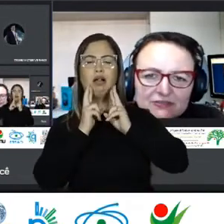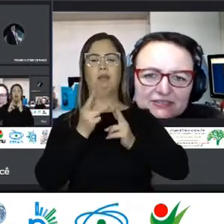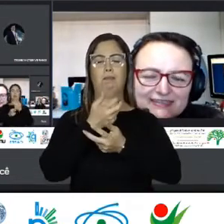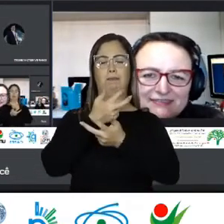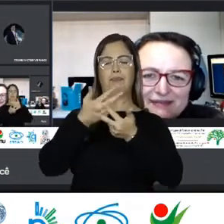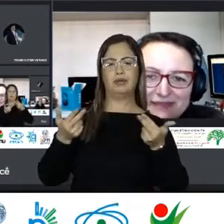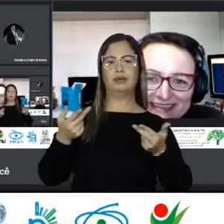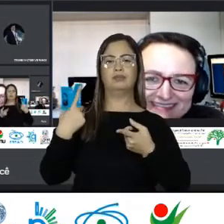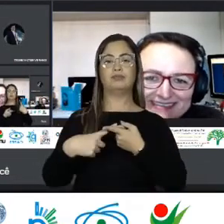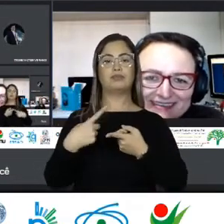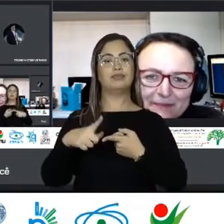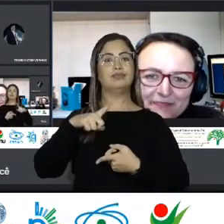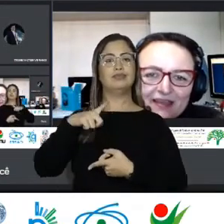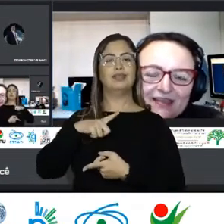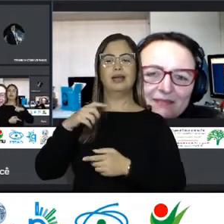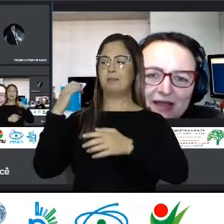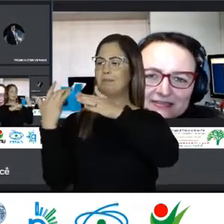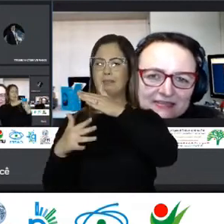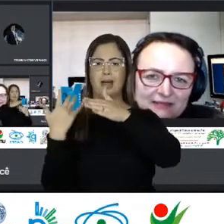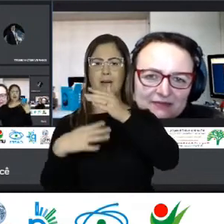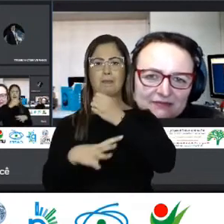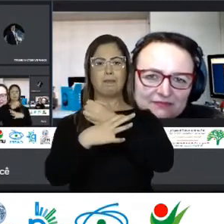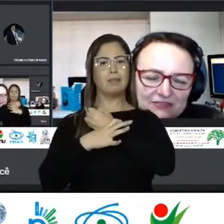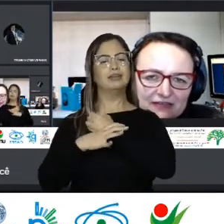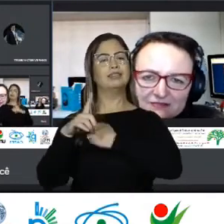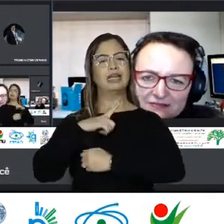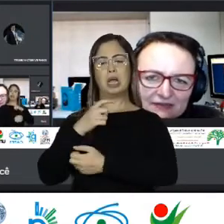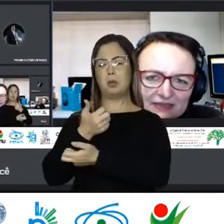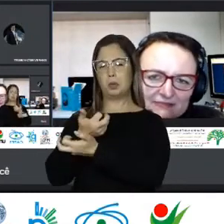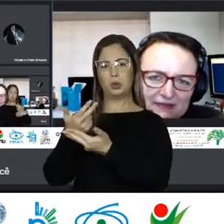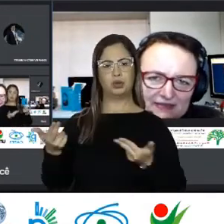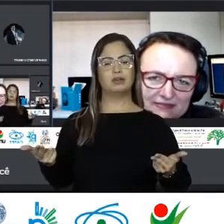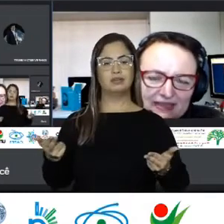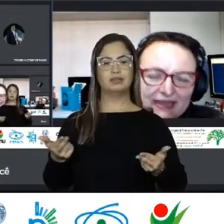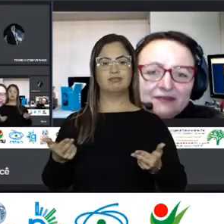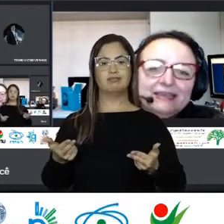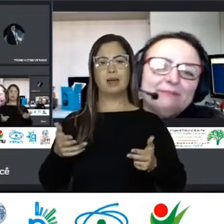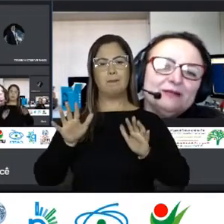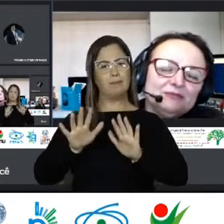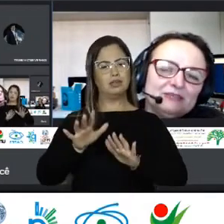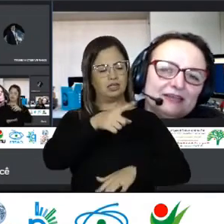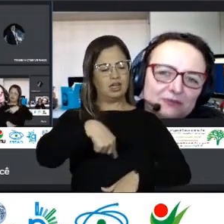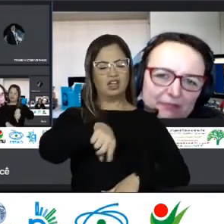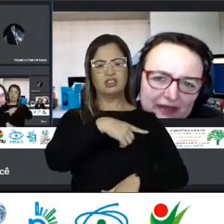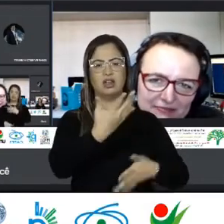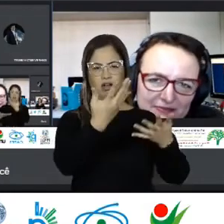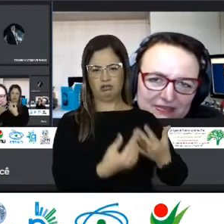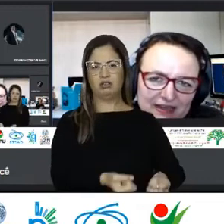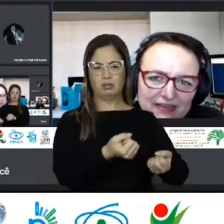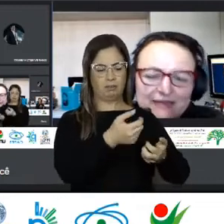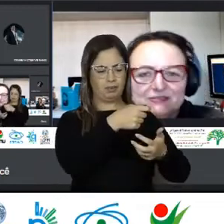quando você Vai ver Quantitativamente Quem mais recebe Refugiados Não são aqueles países É claro que é Para a comunidade